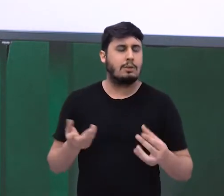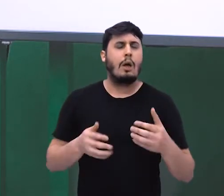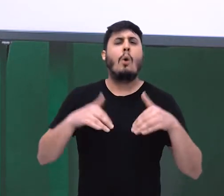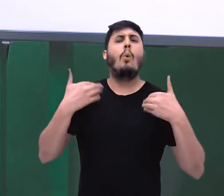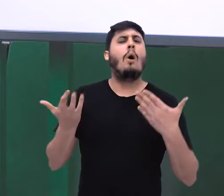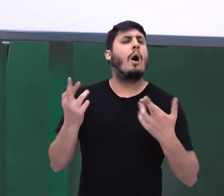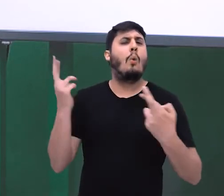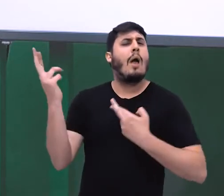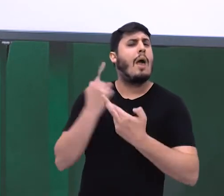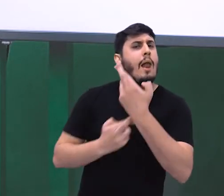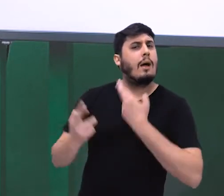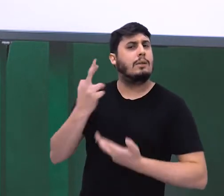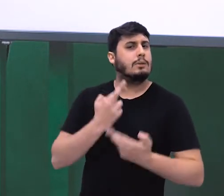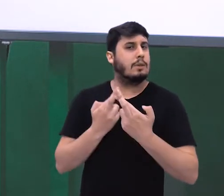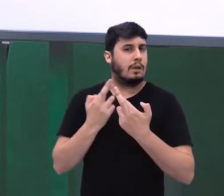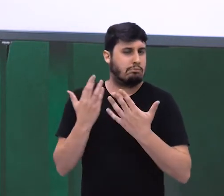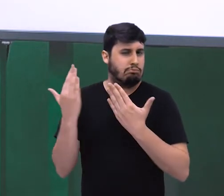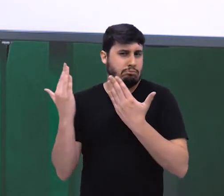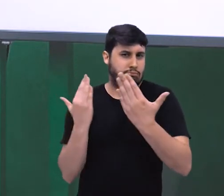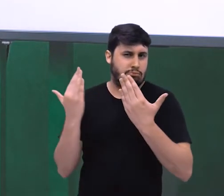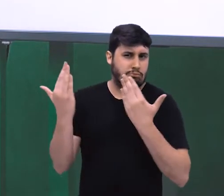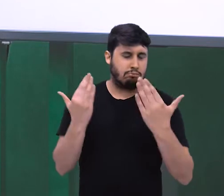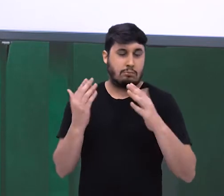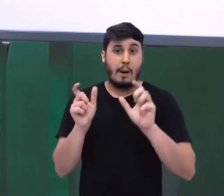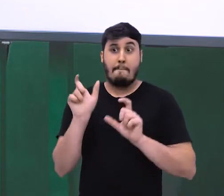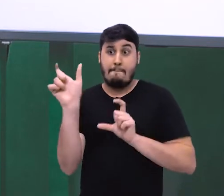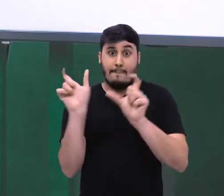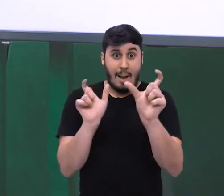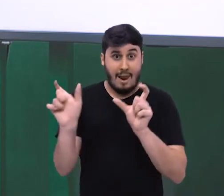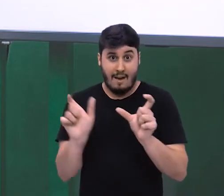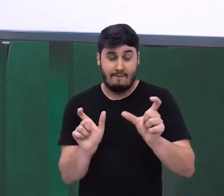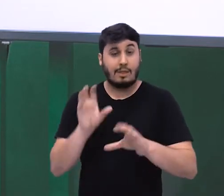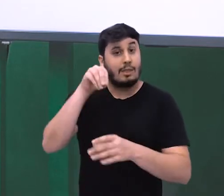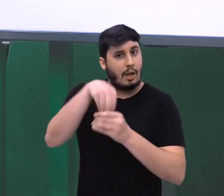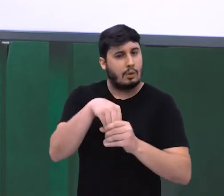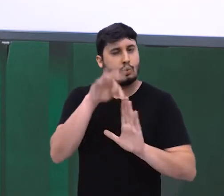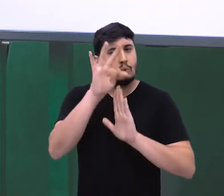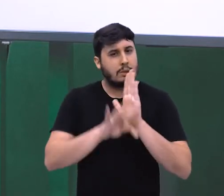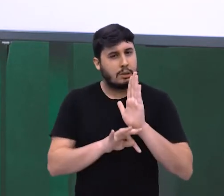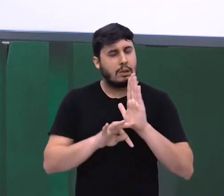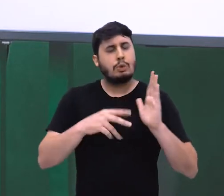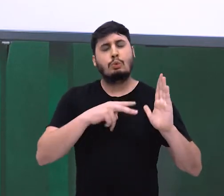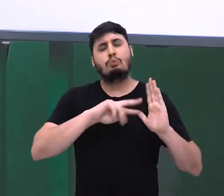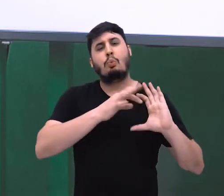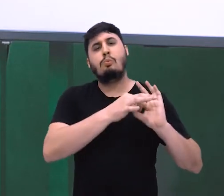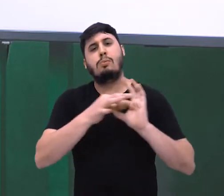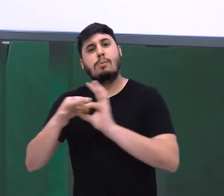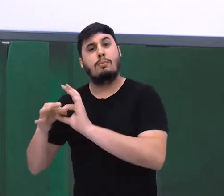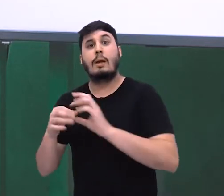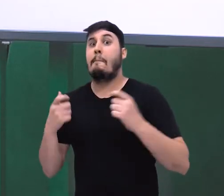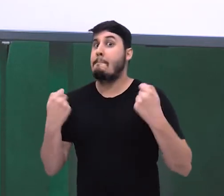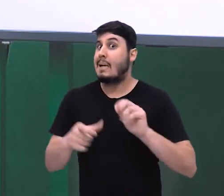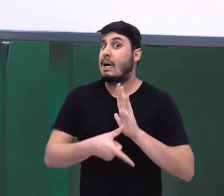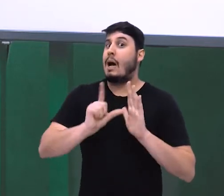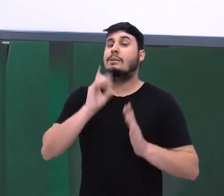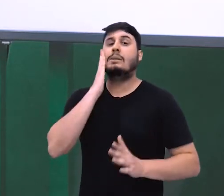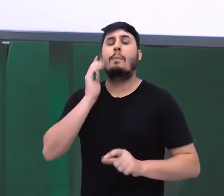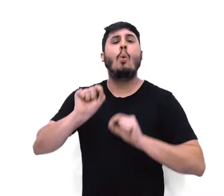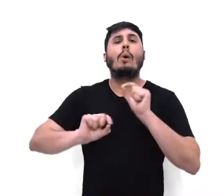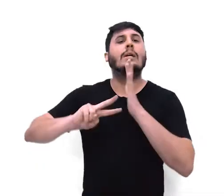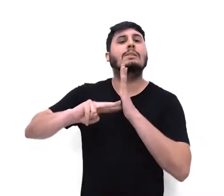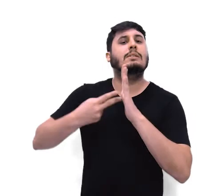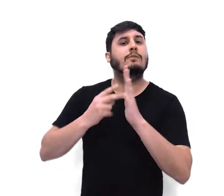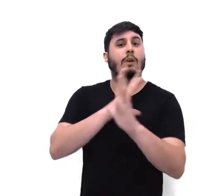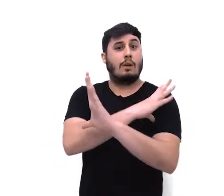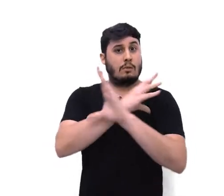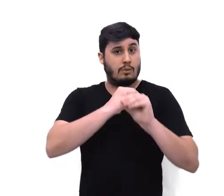conjunções estabelecem com as partes do texto, eu preciso primeiro saber o que é uma conjunção. E aí eu vou lembrar que conjunção